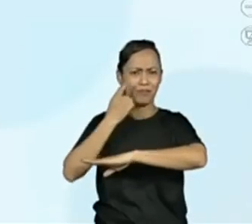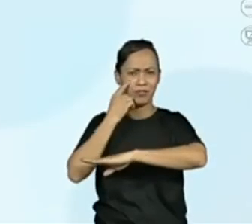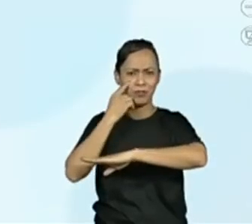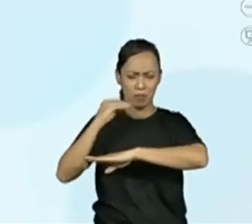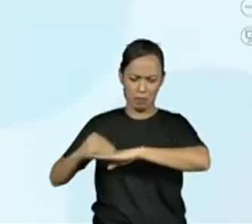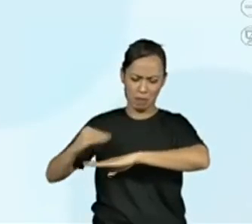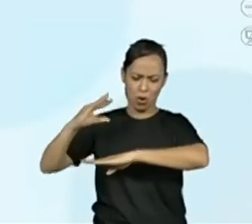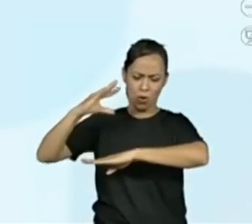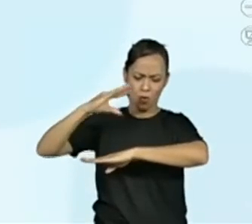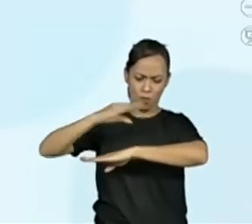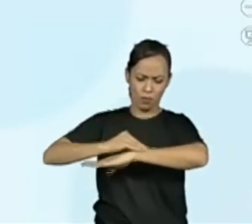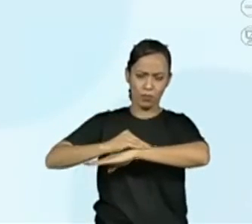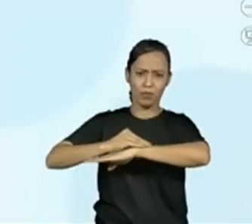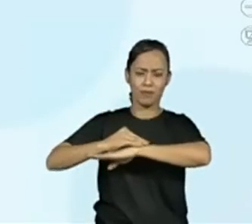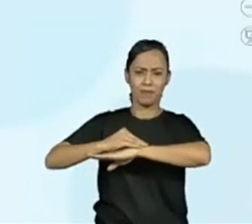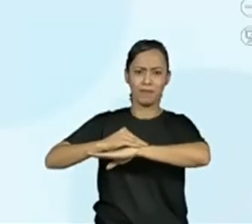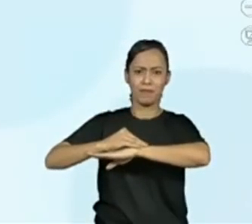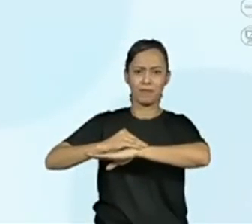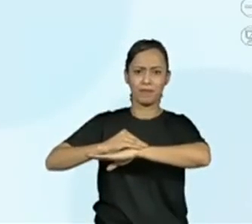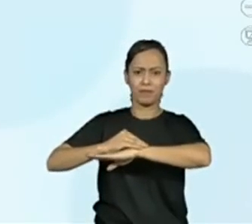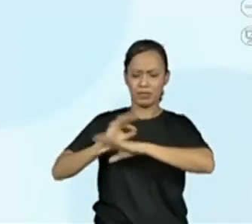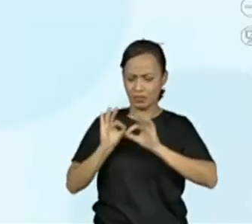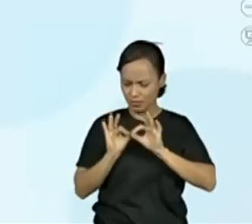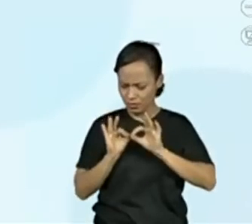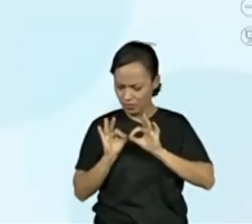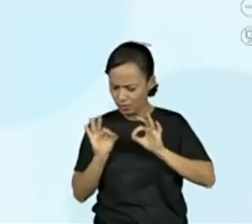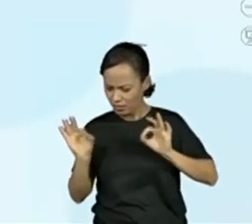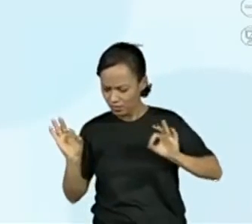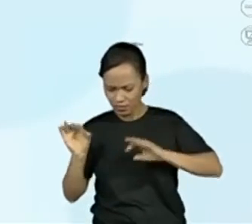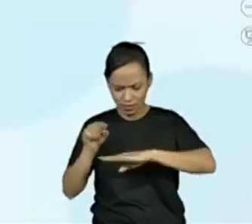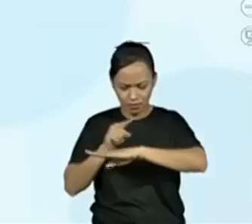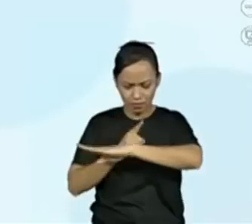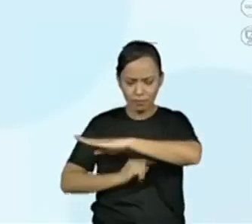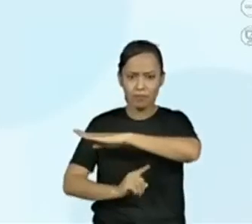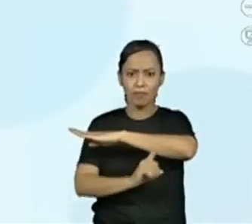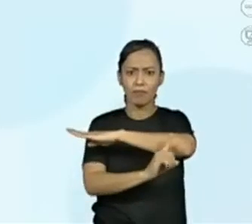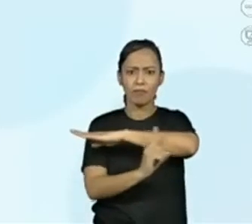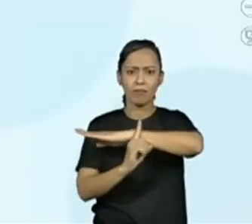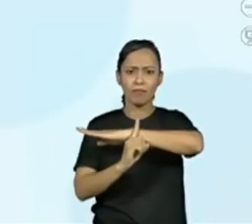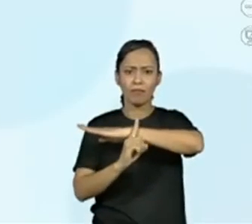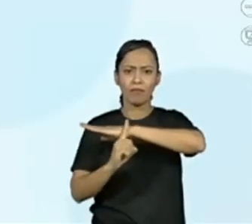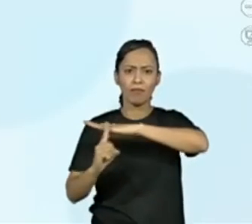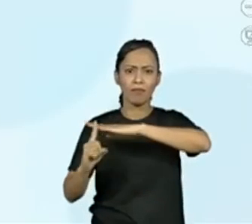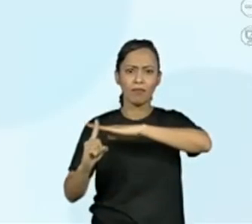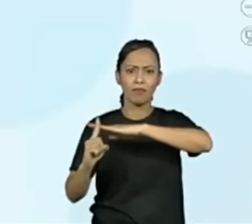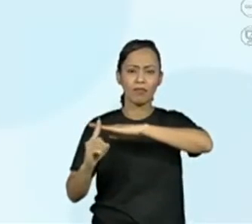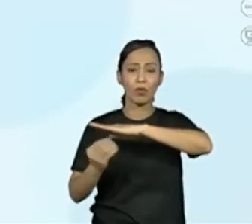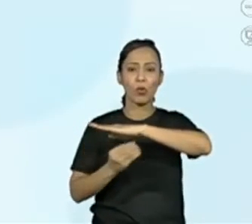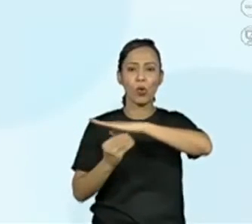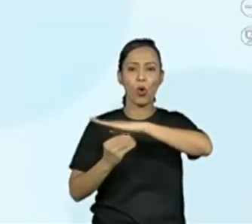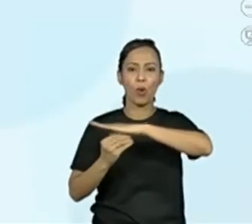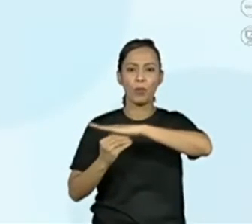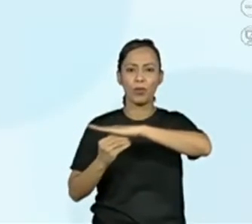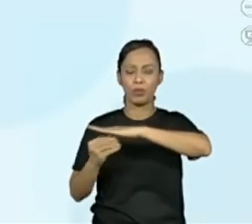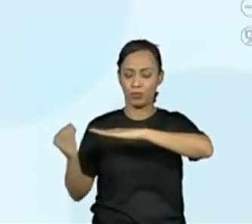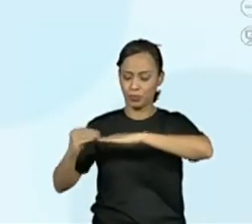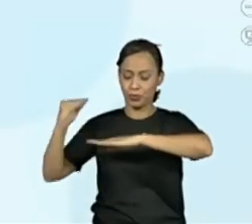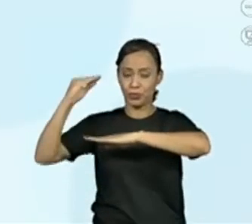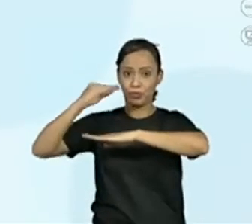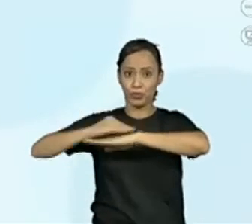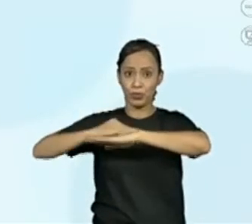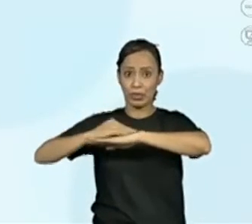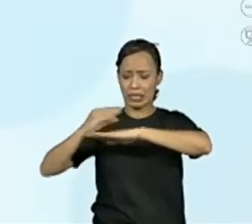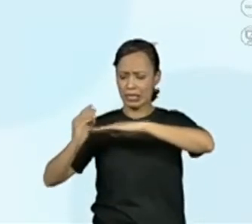Atenção de onde que ele saltou e para onde ele foi. Bom, nós vimos ali que o ponto inicial não é o zero, não é?